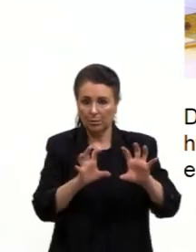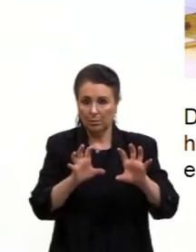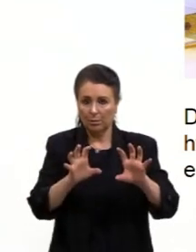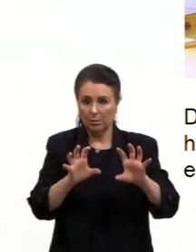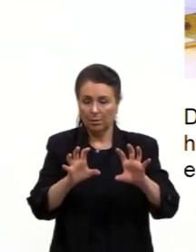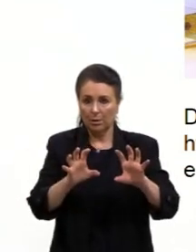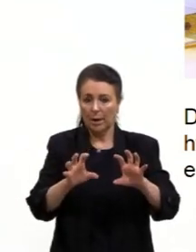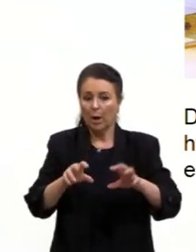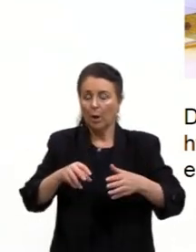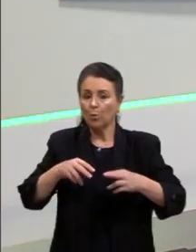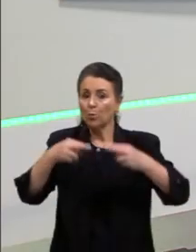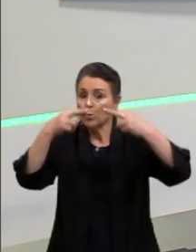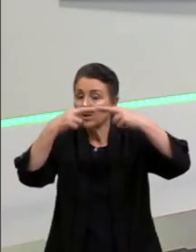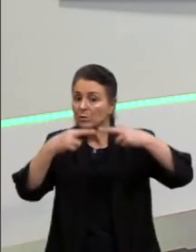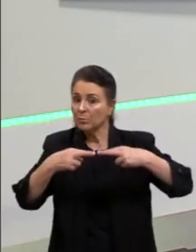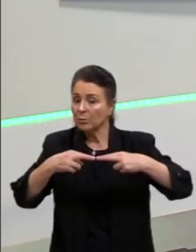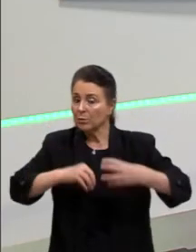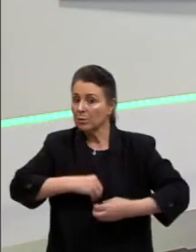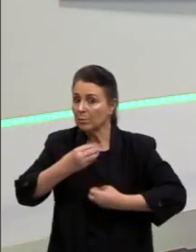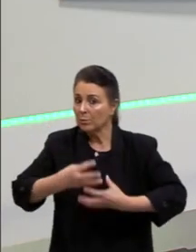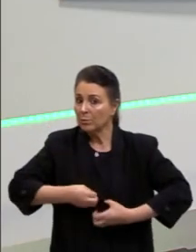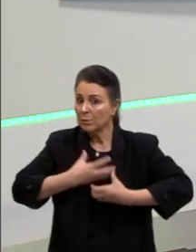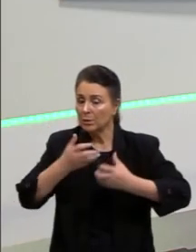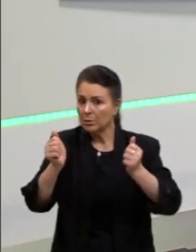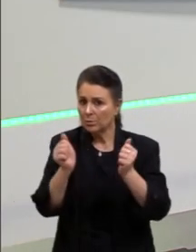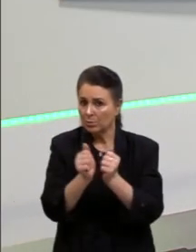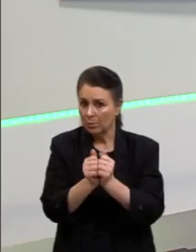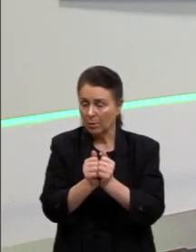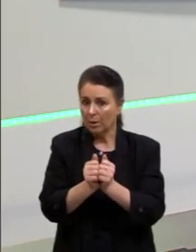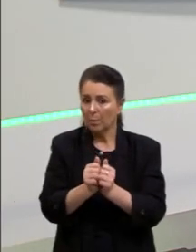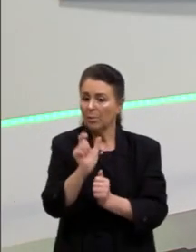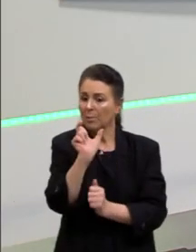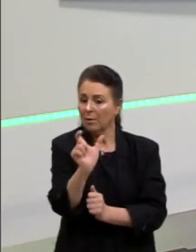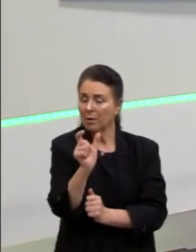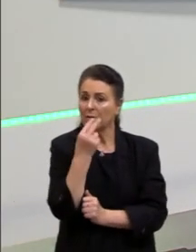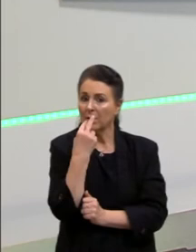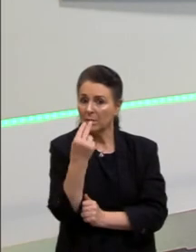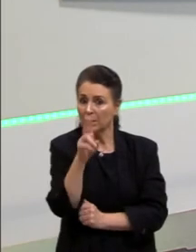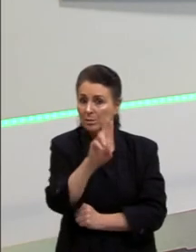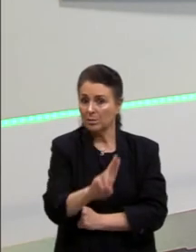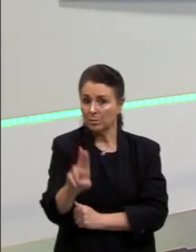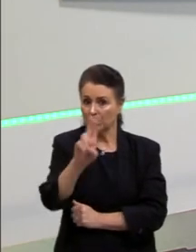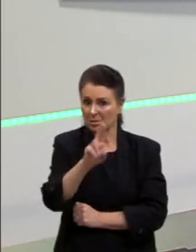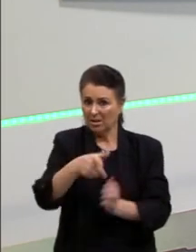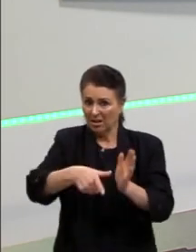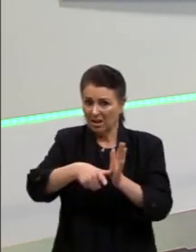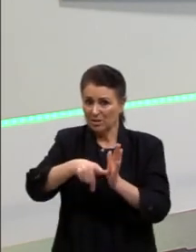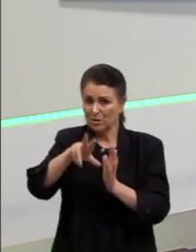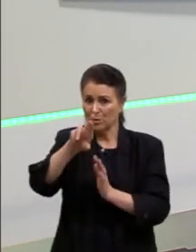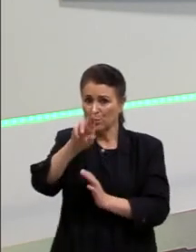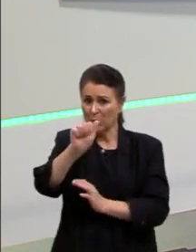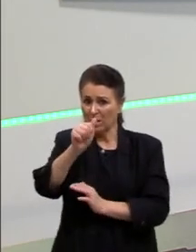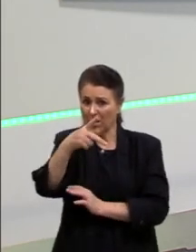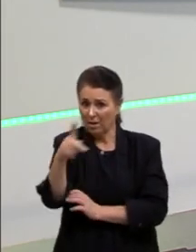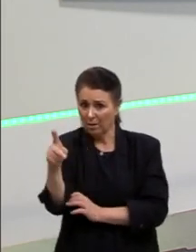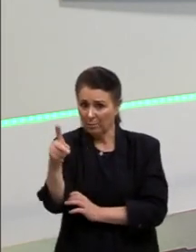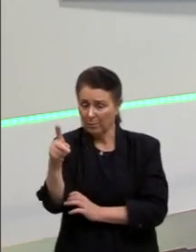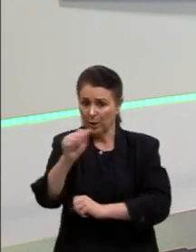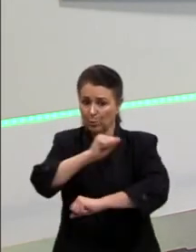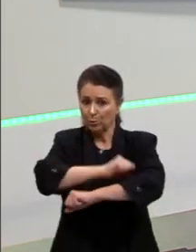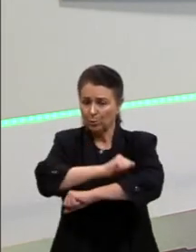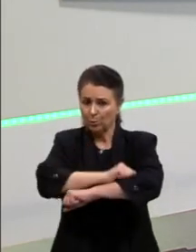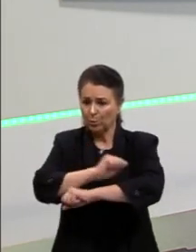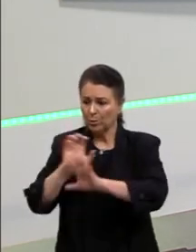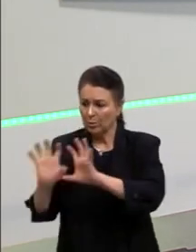poetry. Mas, existe essa palavra no inglês já antes da existência do rap com um significado muito semelhante ao de